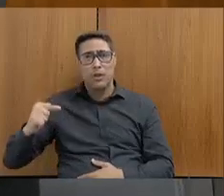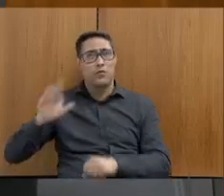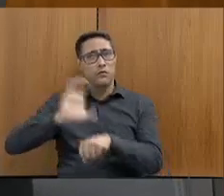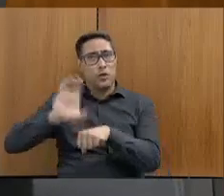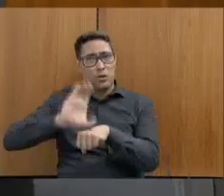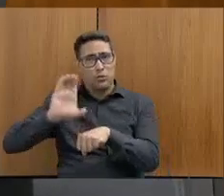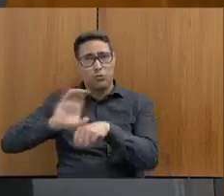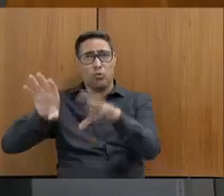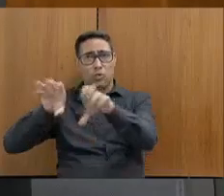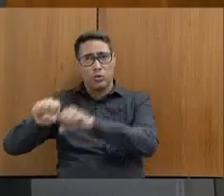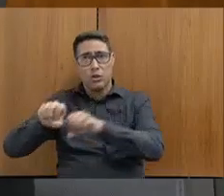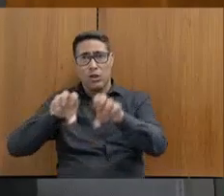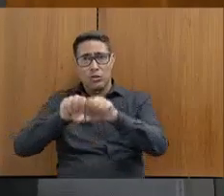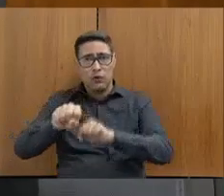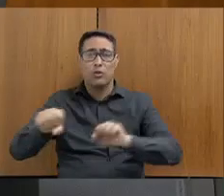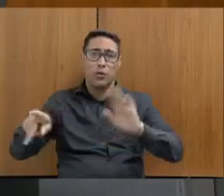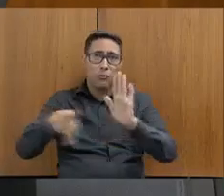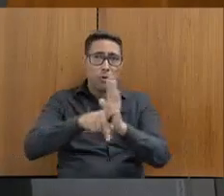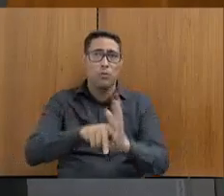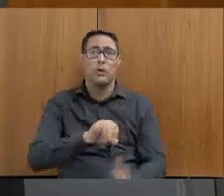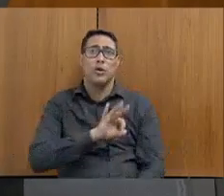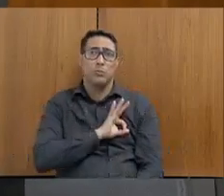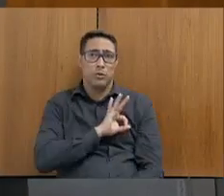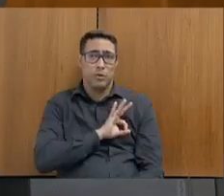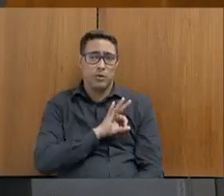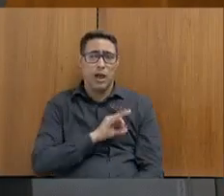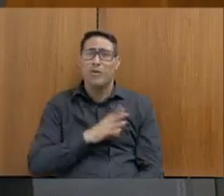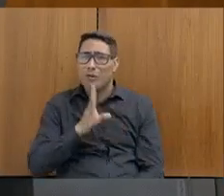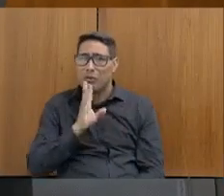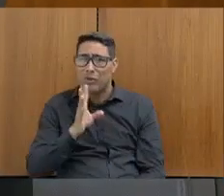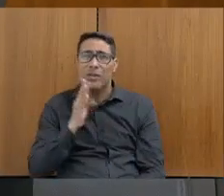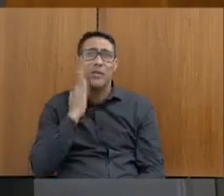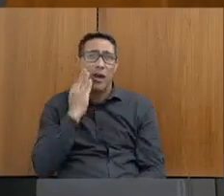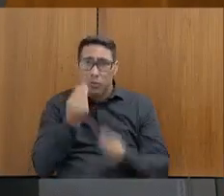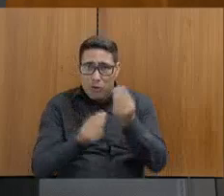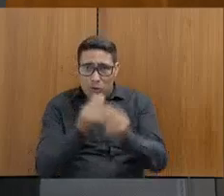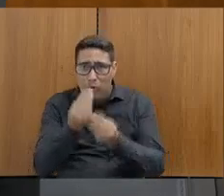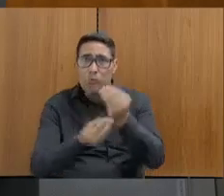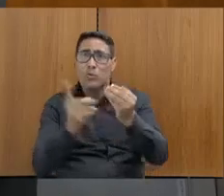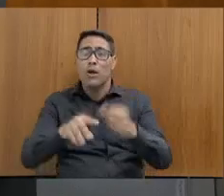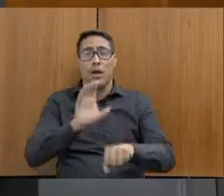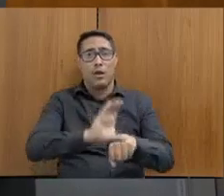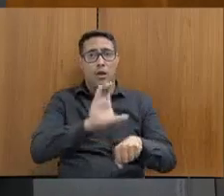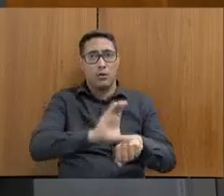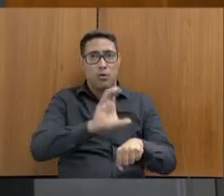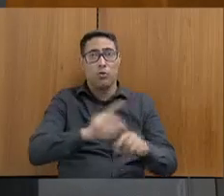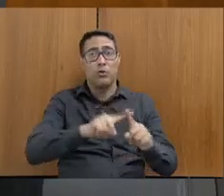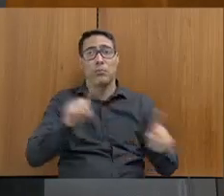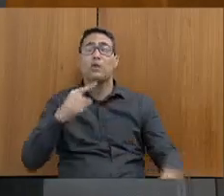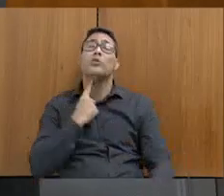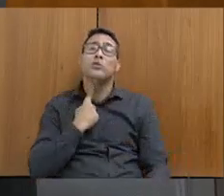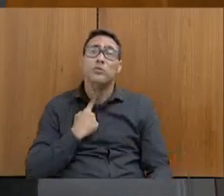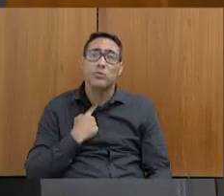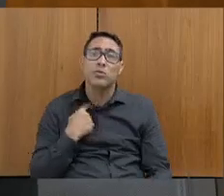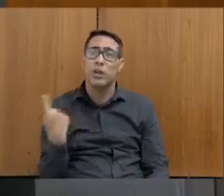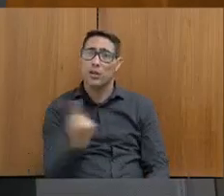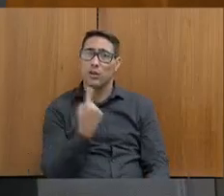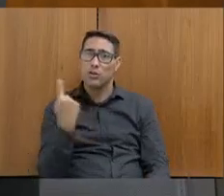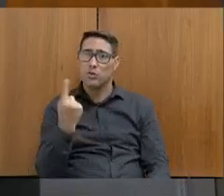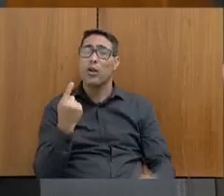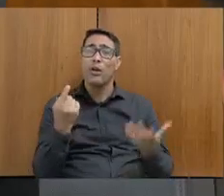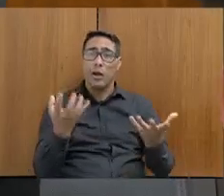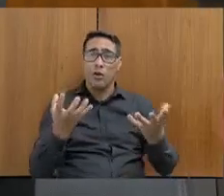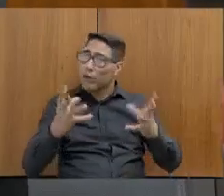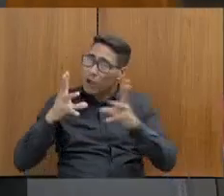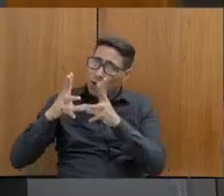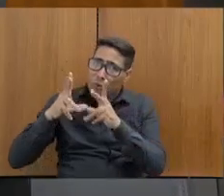formação para policiais e eu entendo como é que funciona o curso. E o desejo nosso era que tivesse, basicamente, todos os policiais